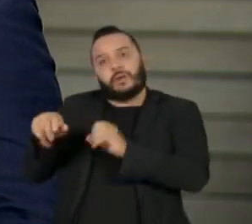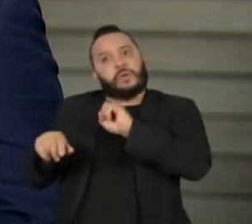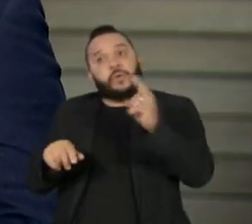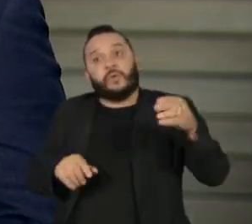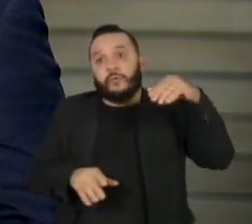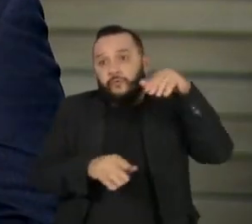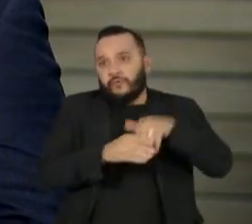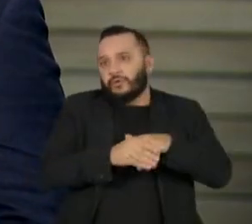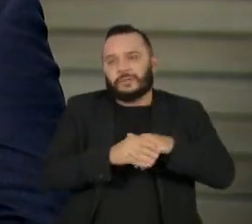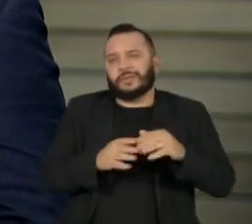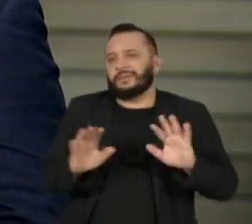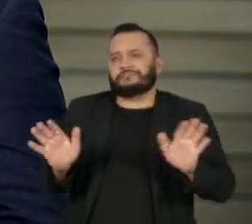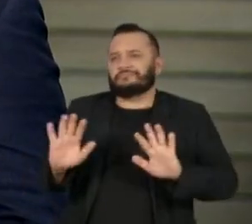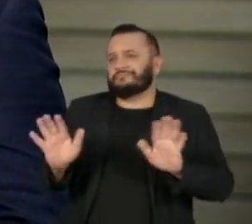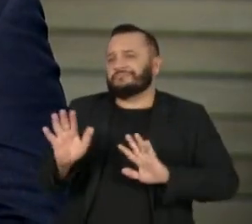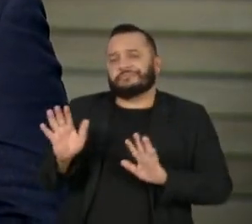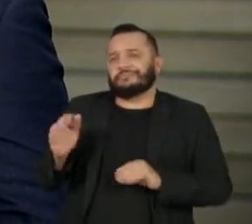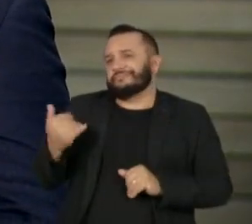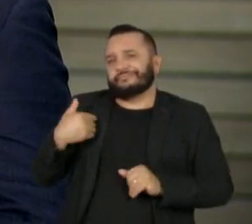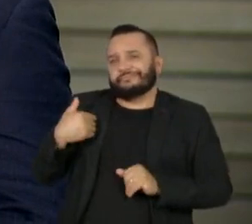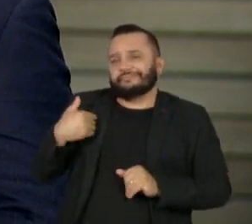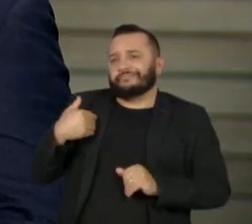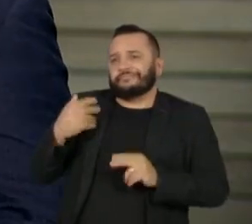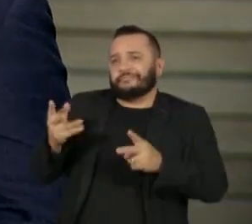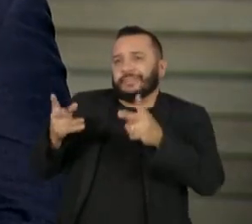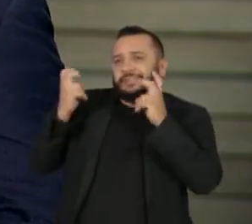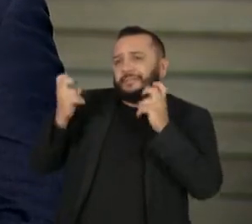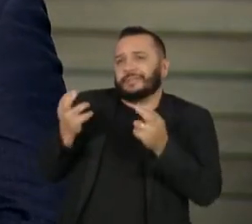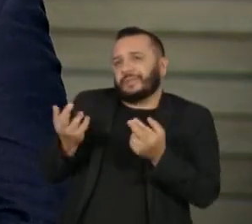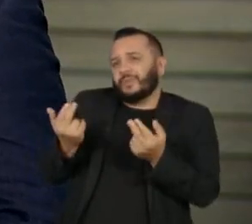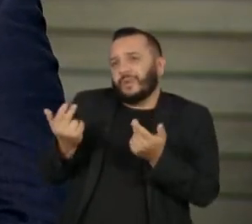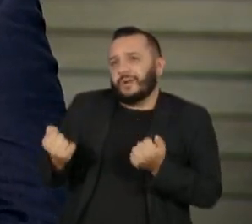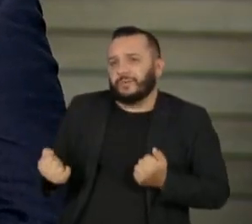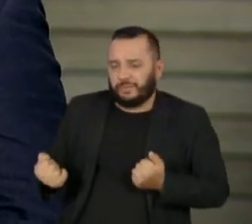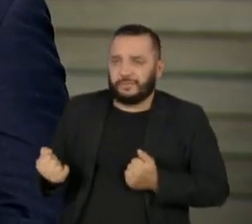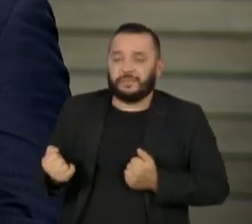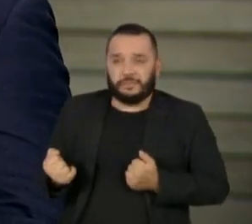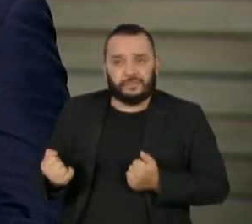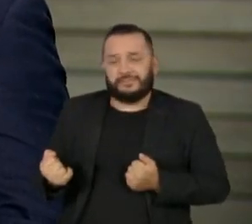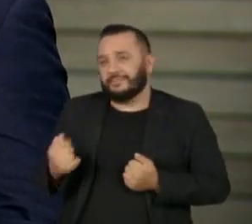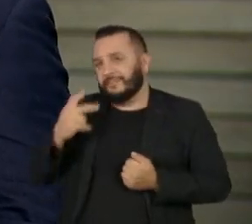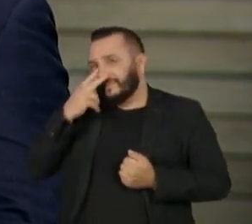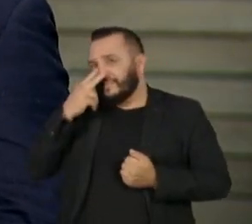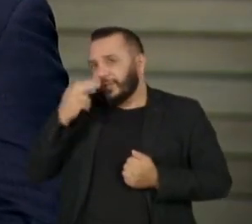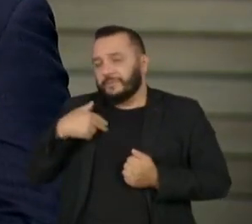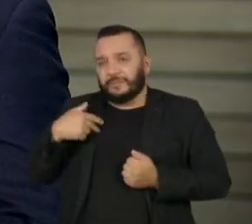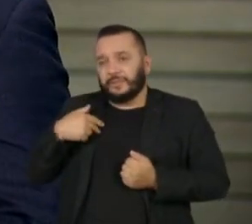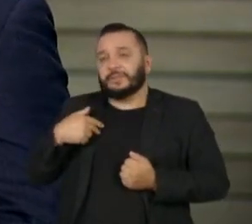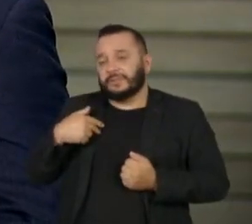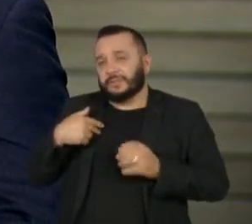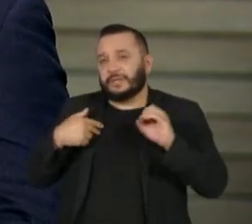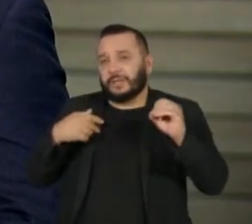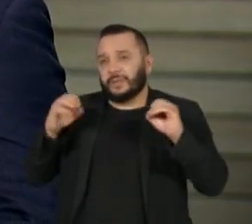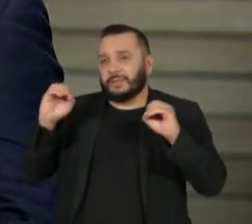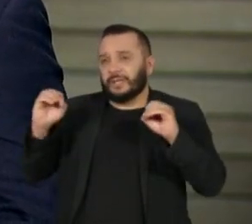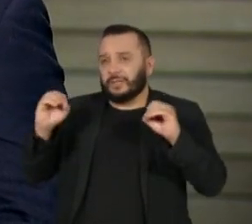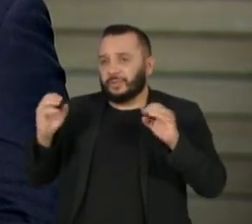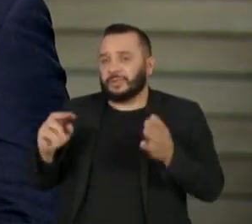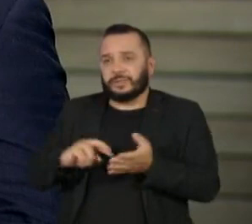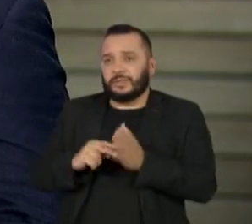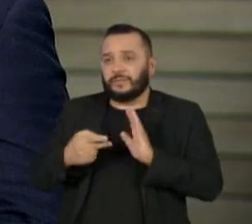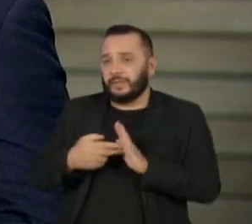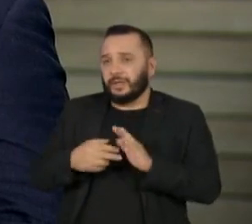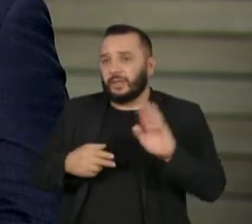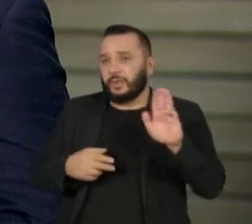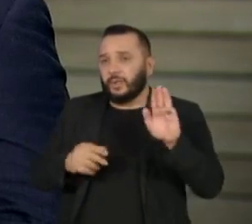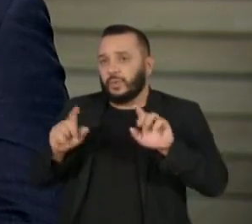elas já tinham antes do debate começar. Então, dito isso, zero a zero, para o Lula é bom, porque ele está na frente, para o